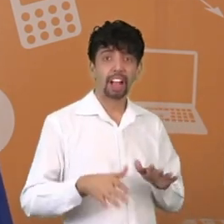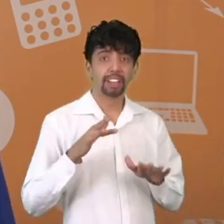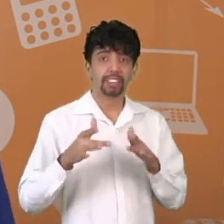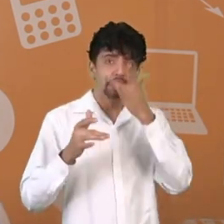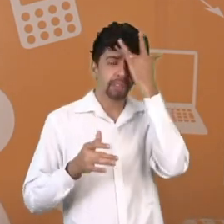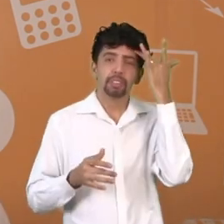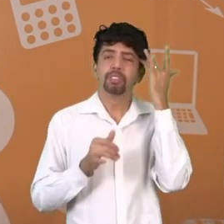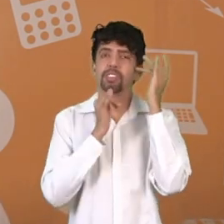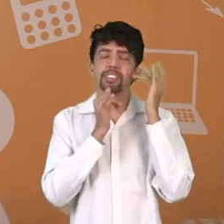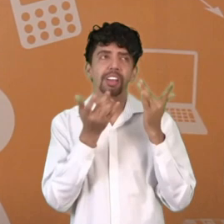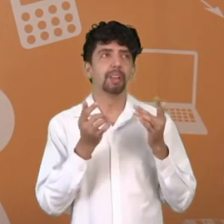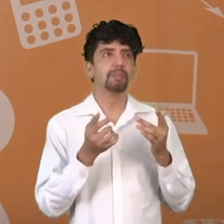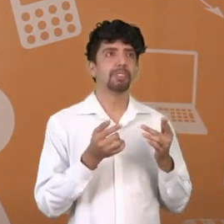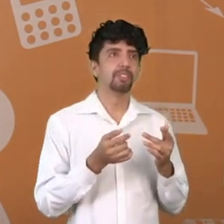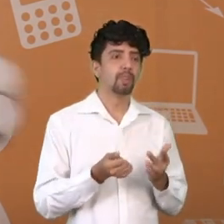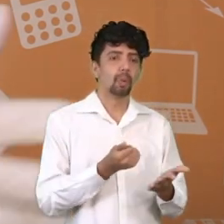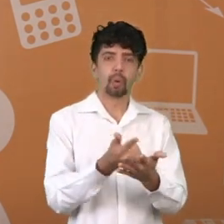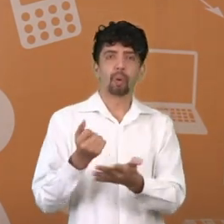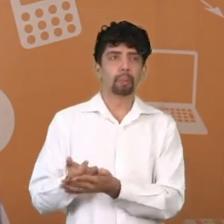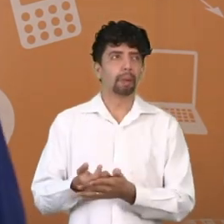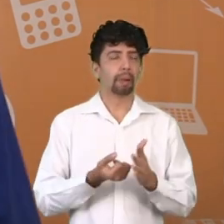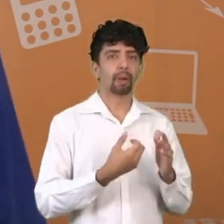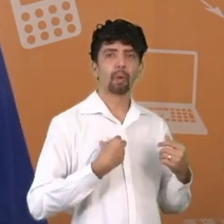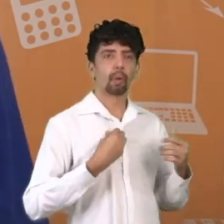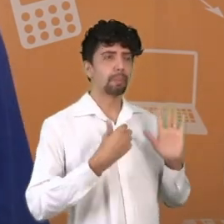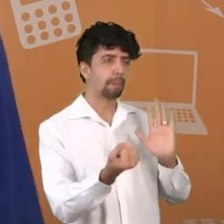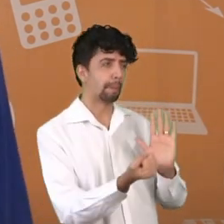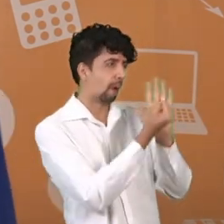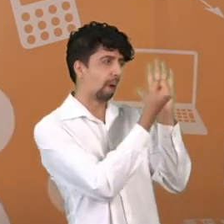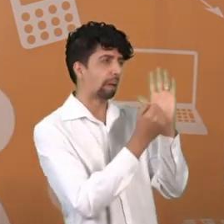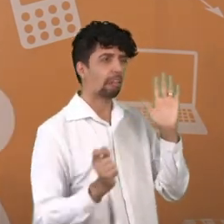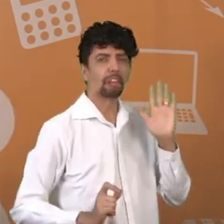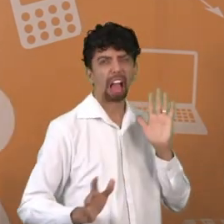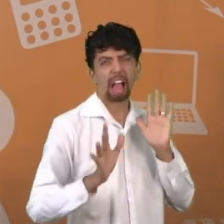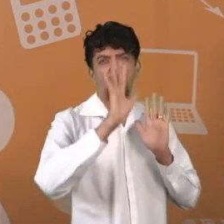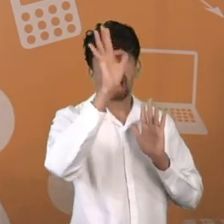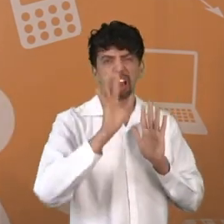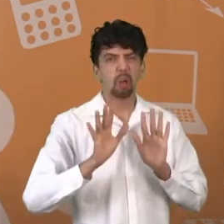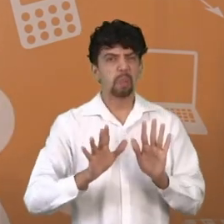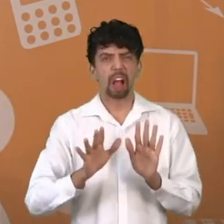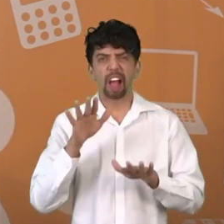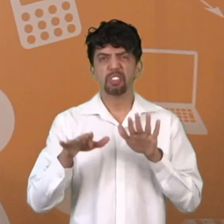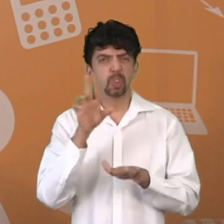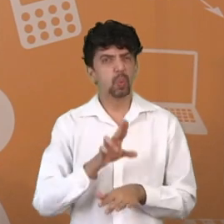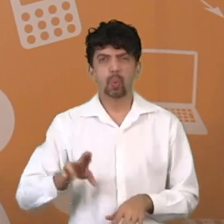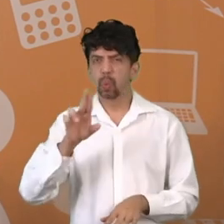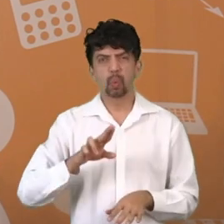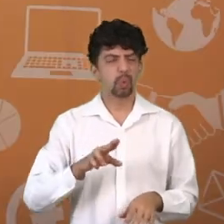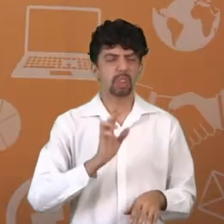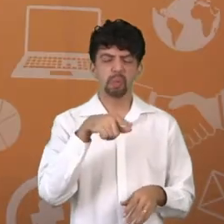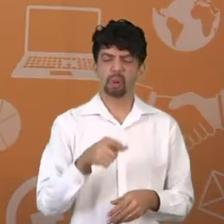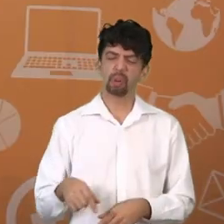supermercado, que a gente compra coisas, marcas que a gente quer, ou até aquele produto e não usa, joga